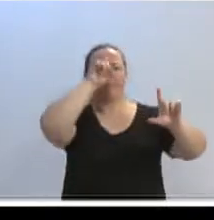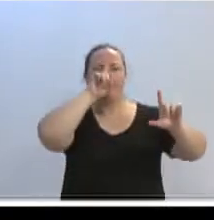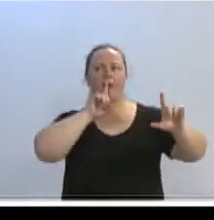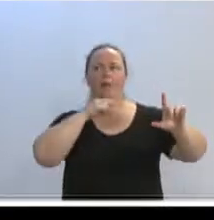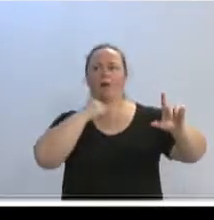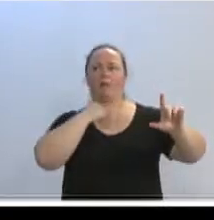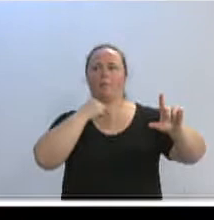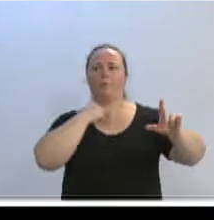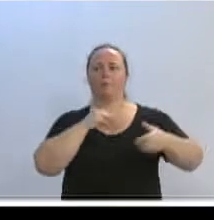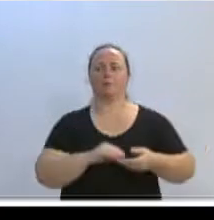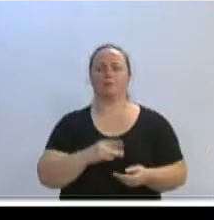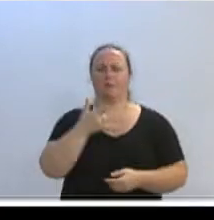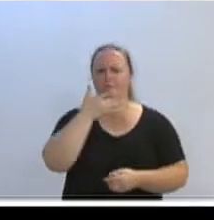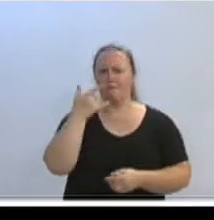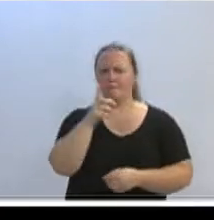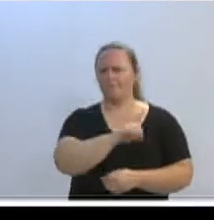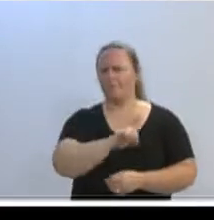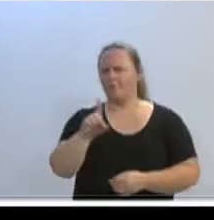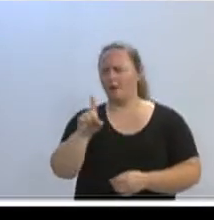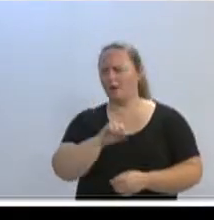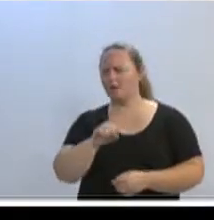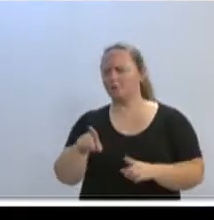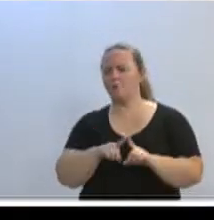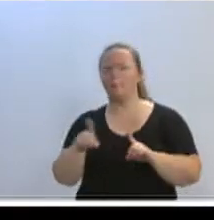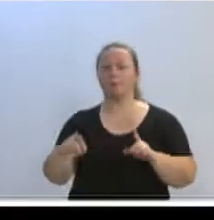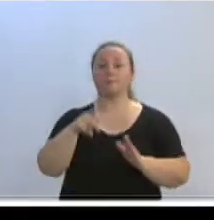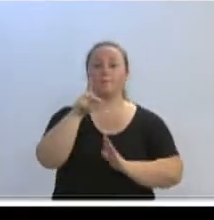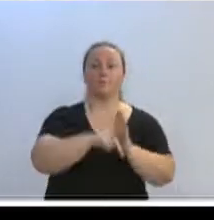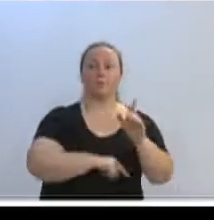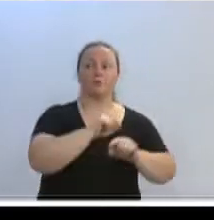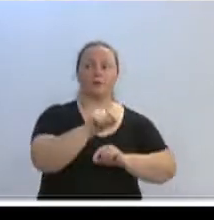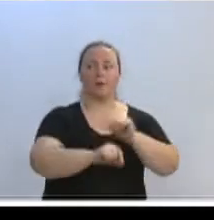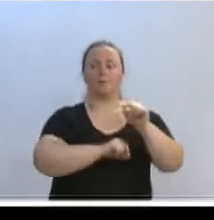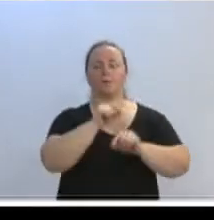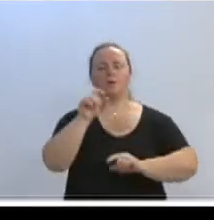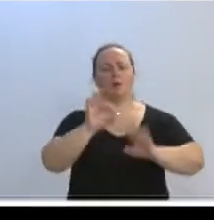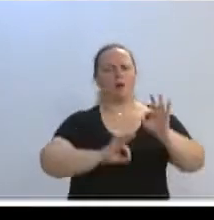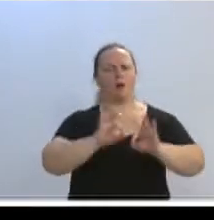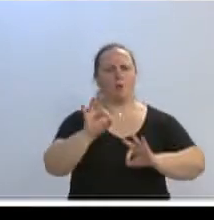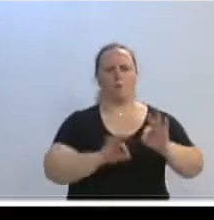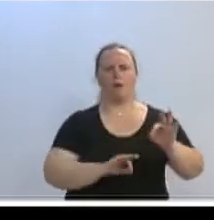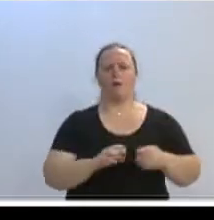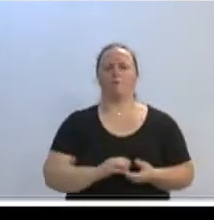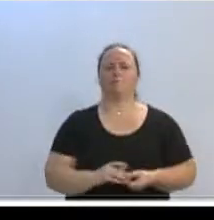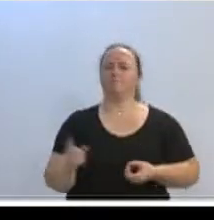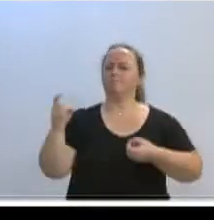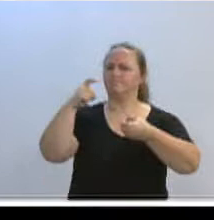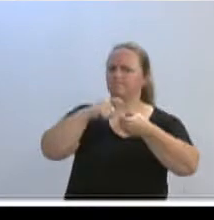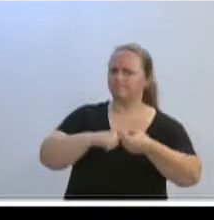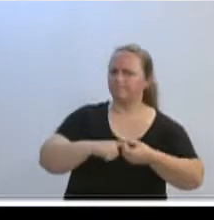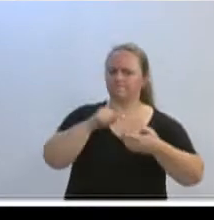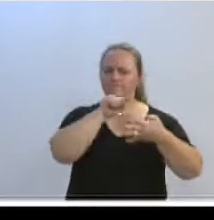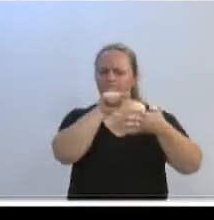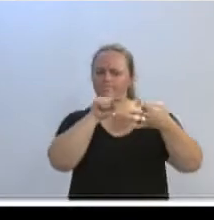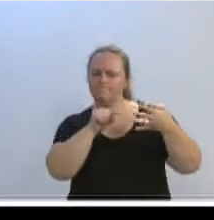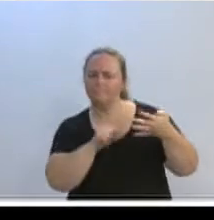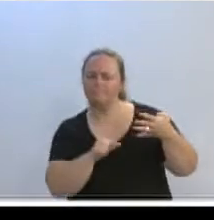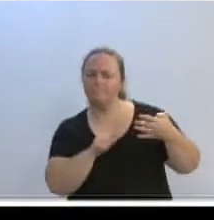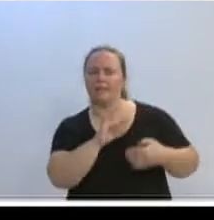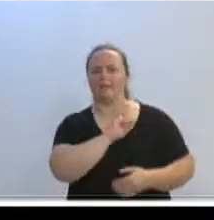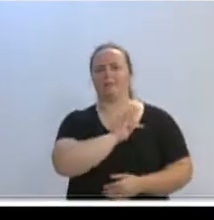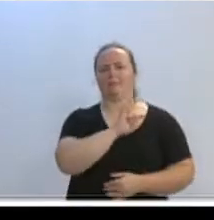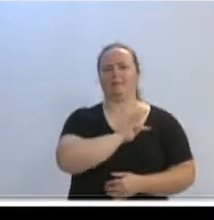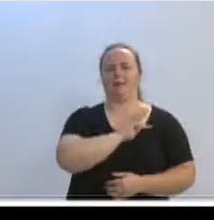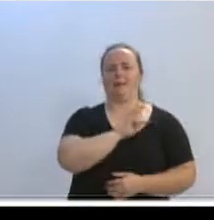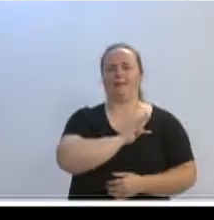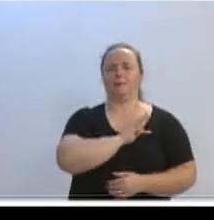Não é fácil. Mas no meu governo, eu tenho um projeto para regularizar essas áreas com parceria, com critério técnico, baseado num